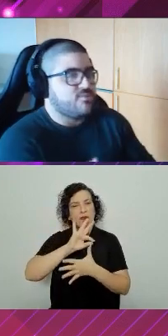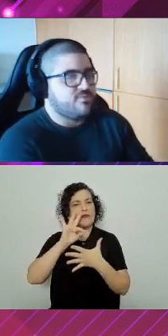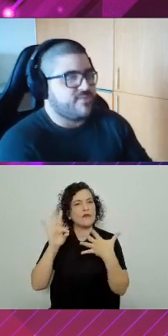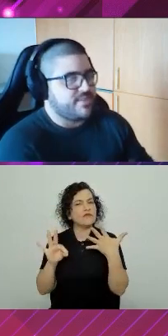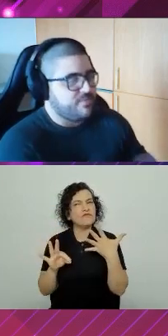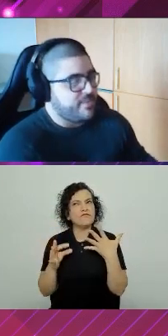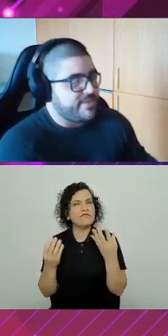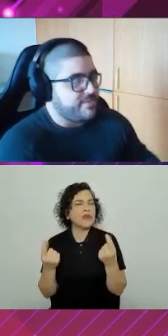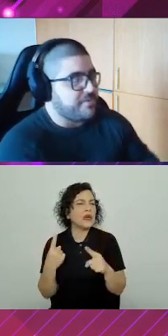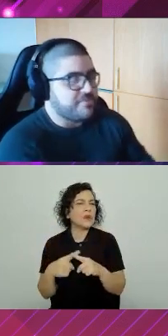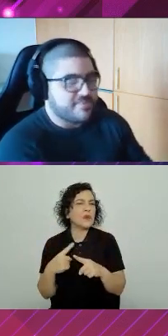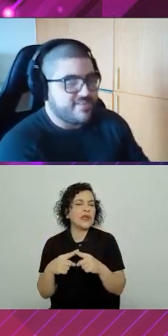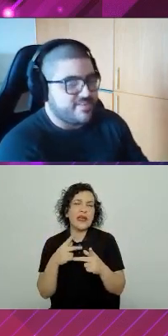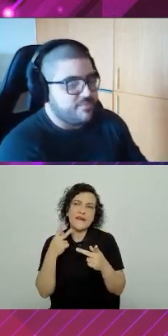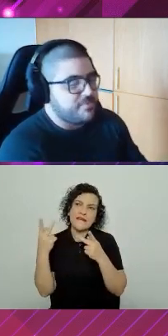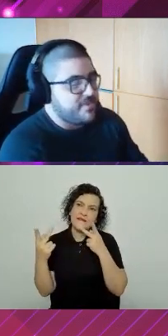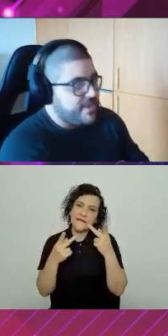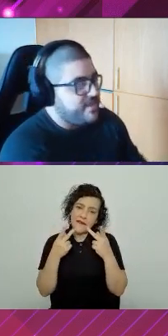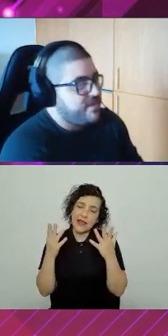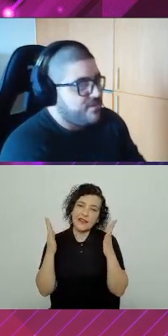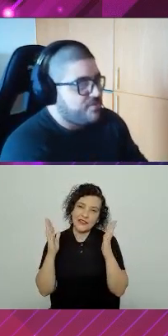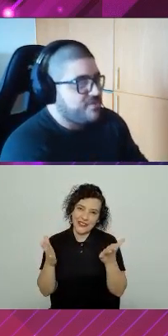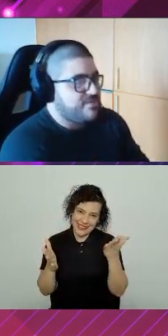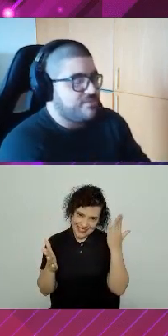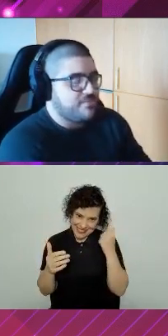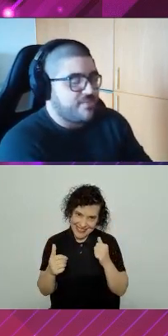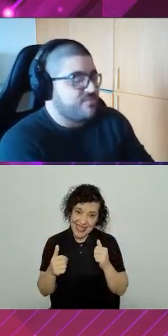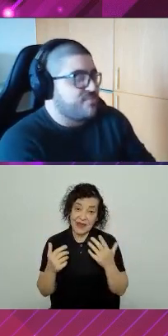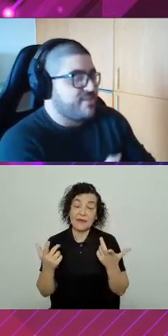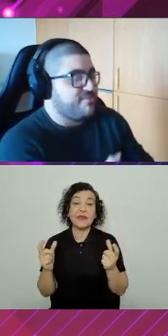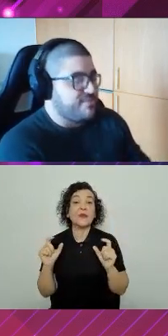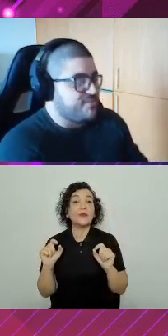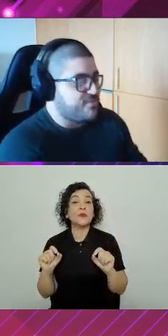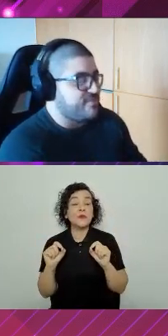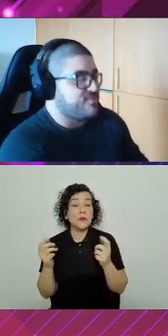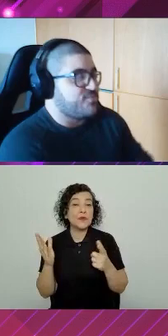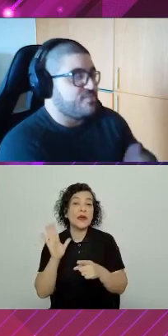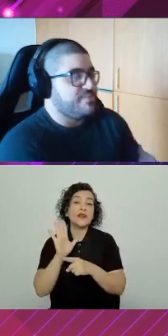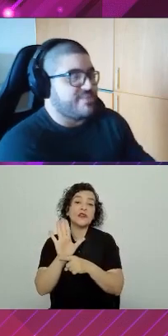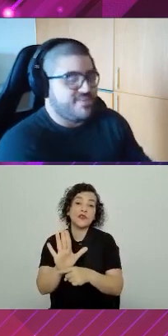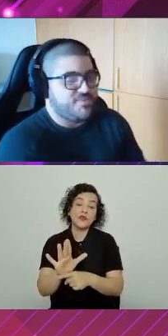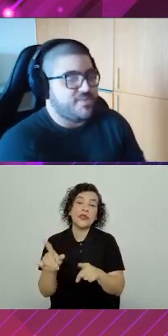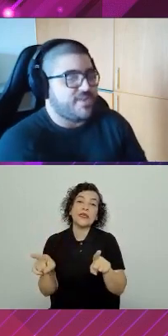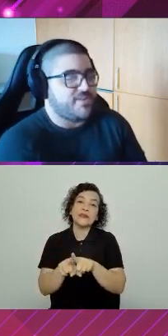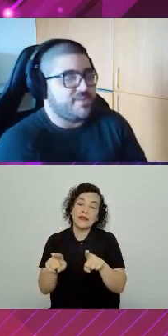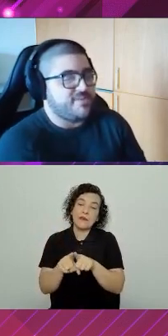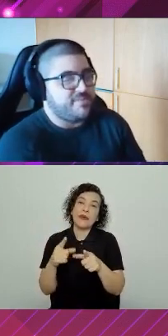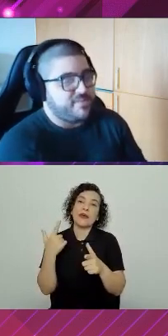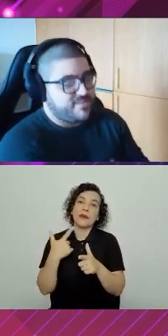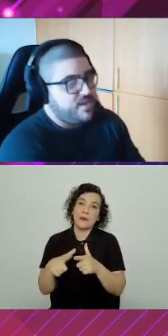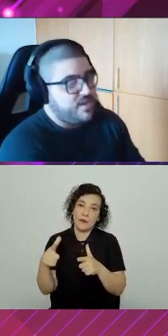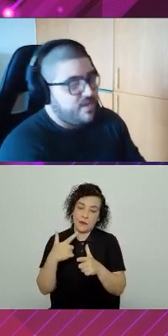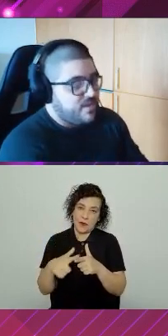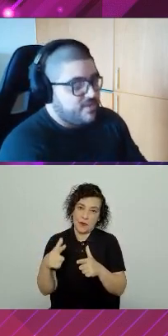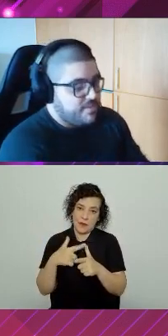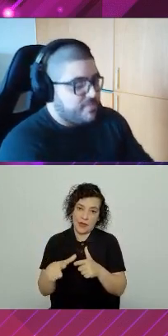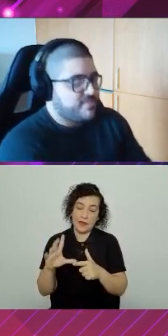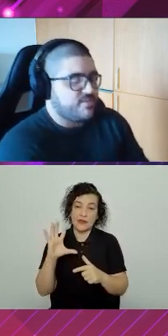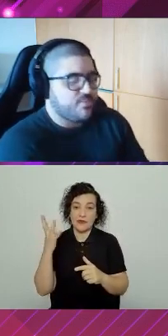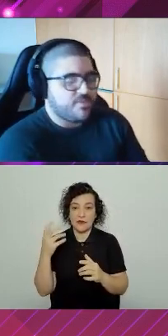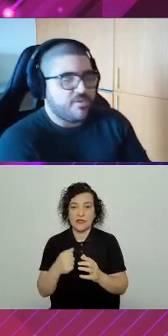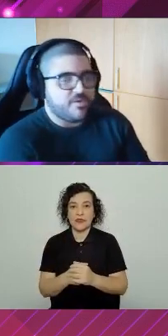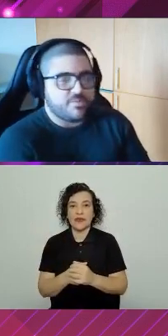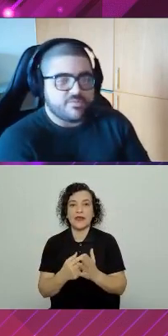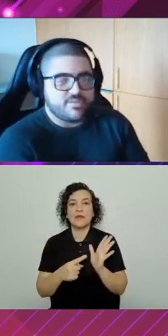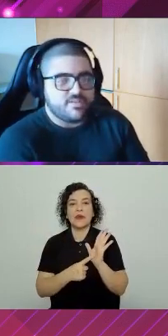por que todo mundo fala tão bem, então agora vocês já sabem o que é, quais são os benefícios, quais são os problemas que a gente obrigatoriamente vai passar. Eu queria me